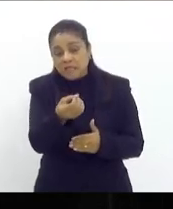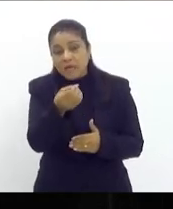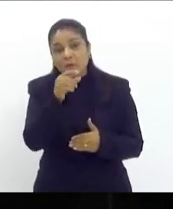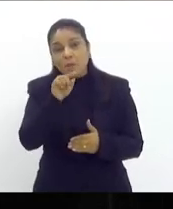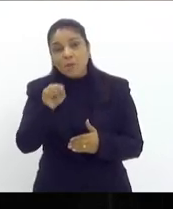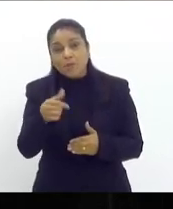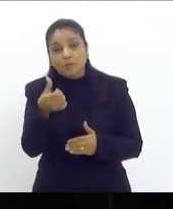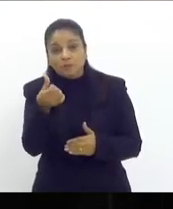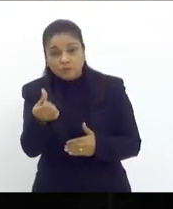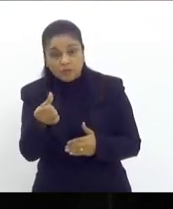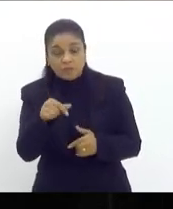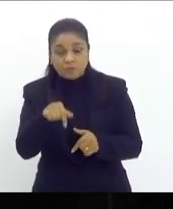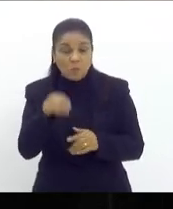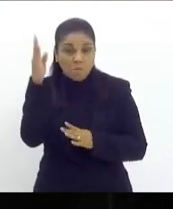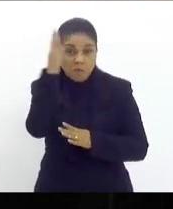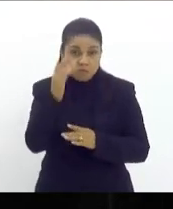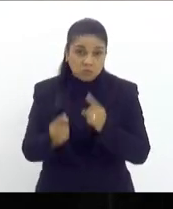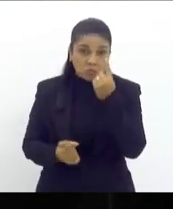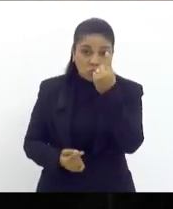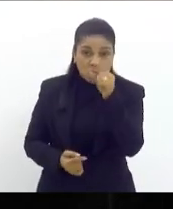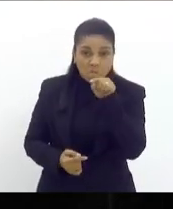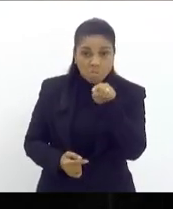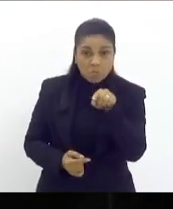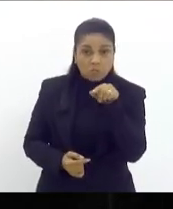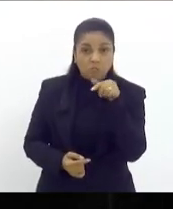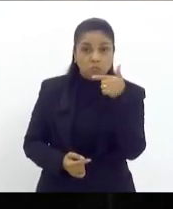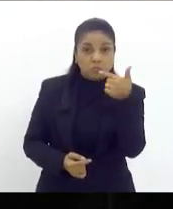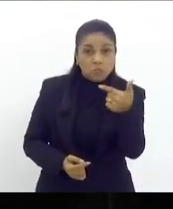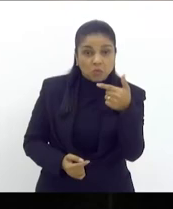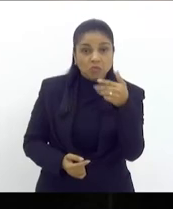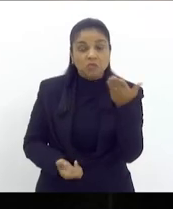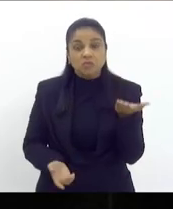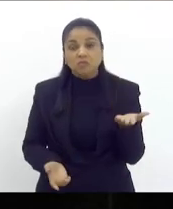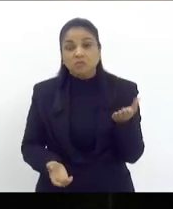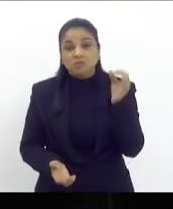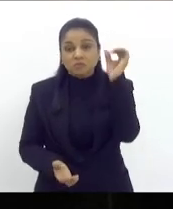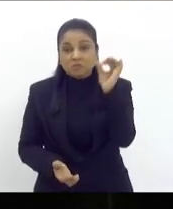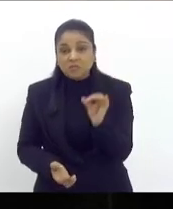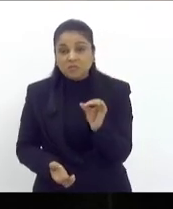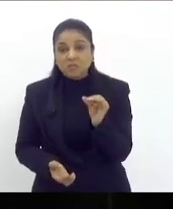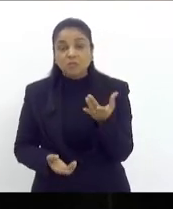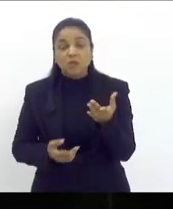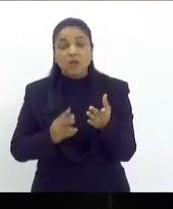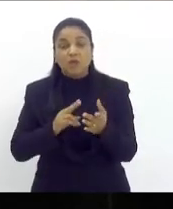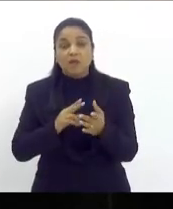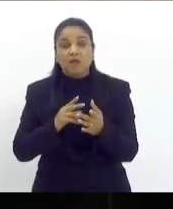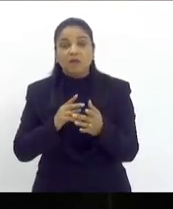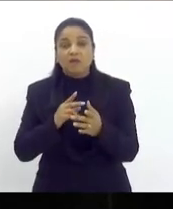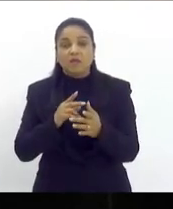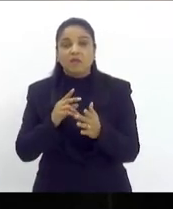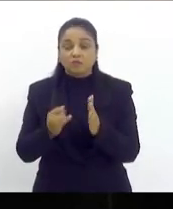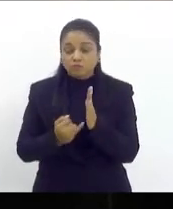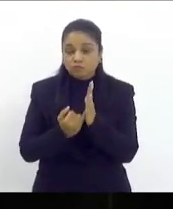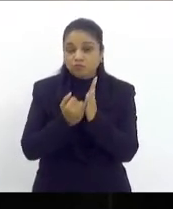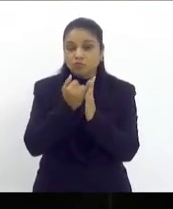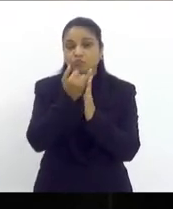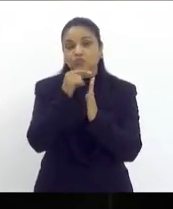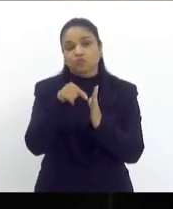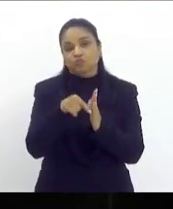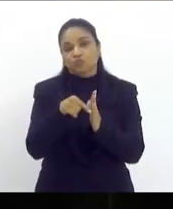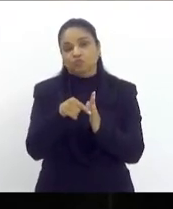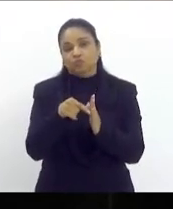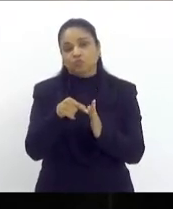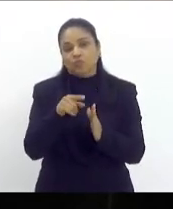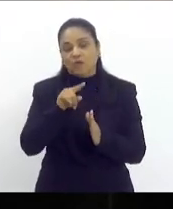1,2 e a dívida e a dívida não e o juro real é 5